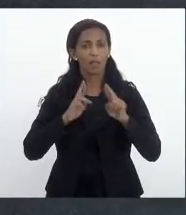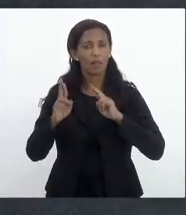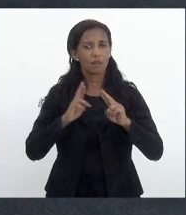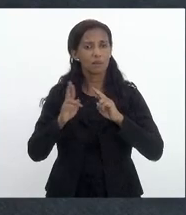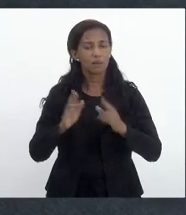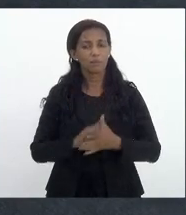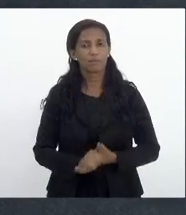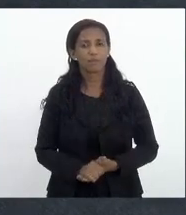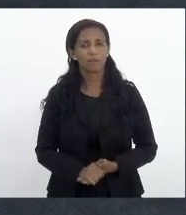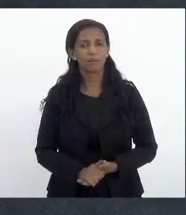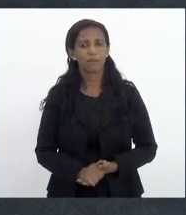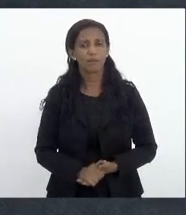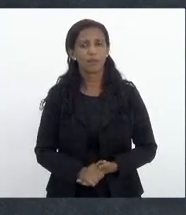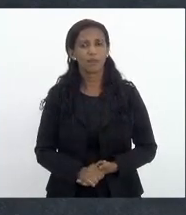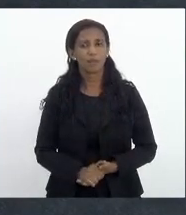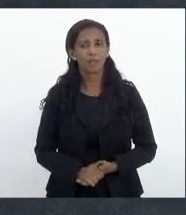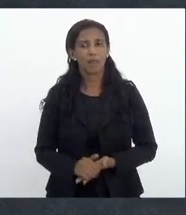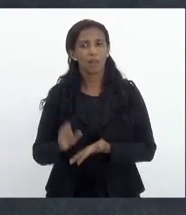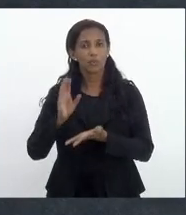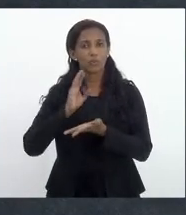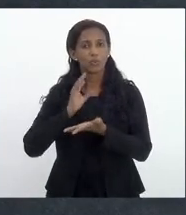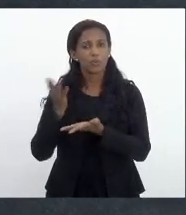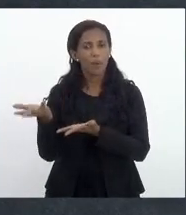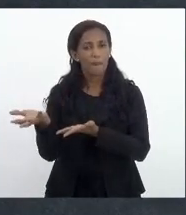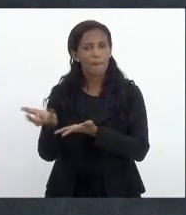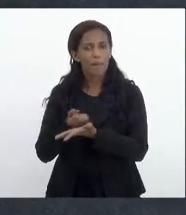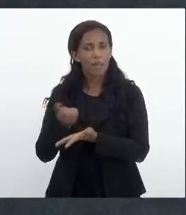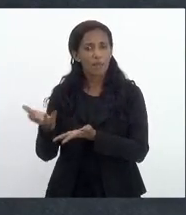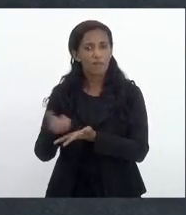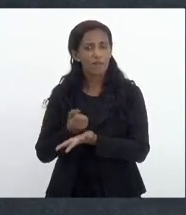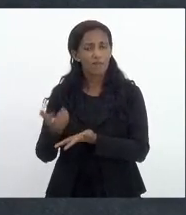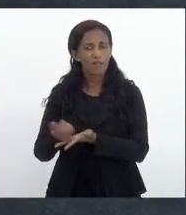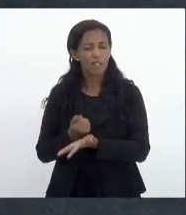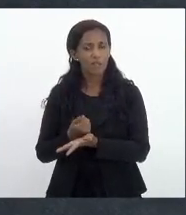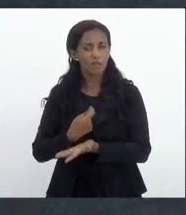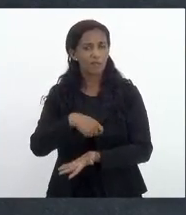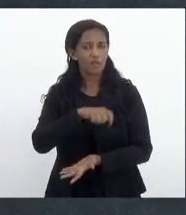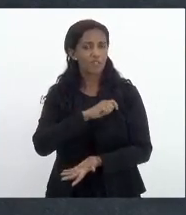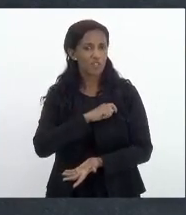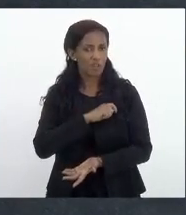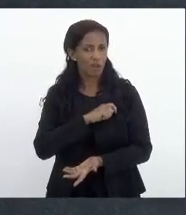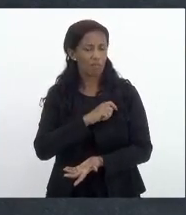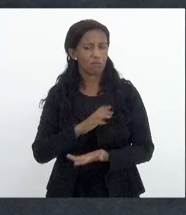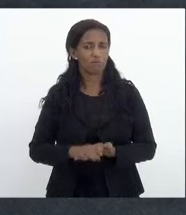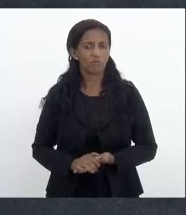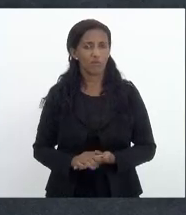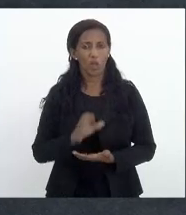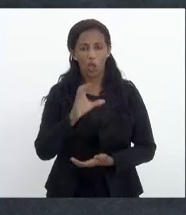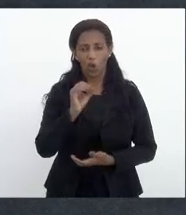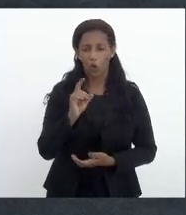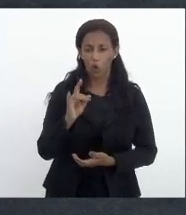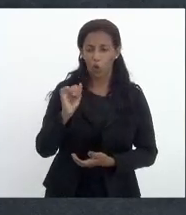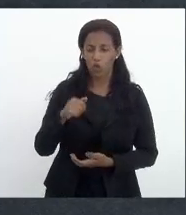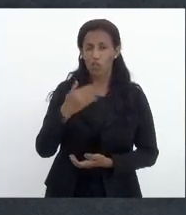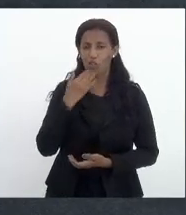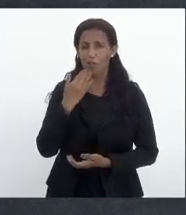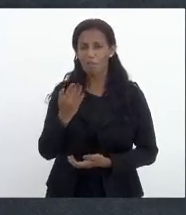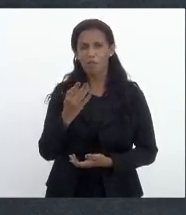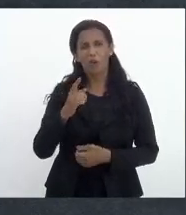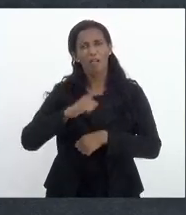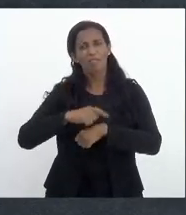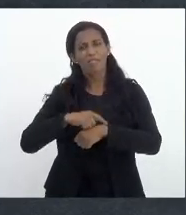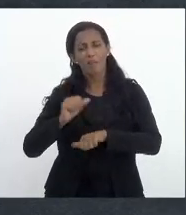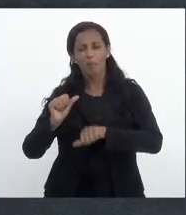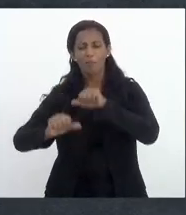aos benefícios fiscais concedidos Codim pediu prorrogação de prazo diversas